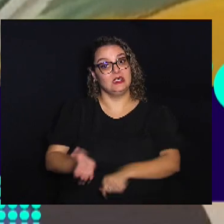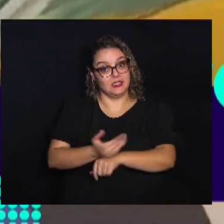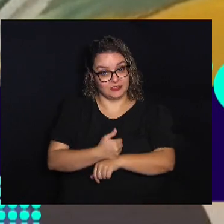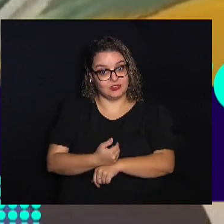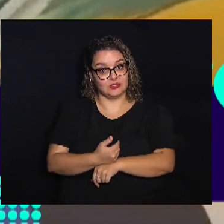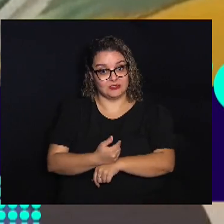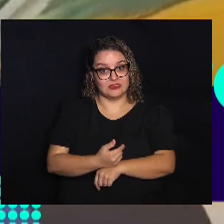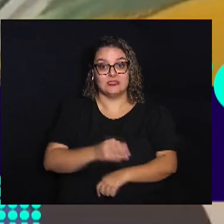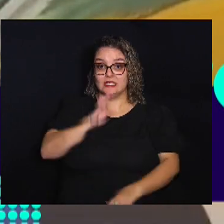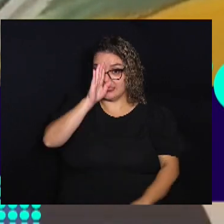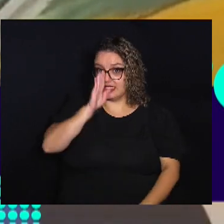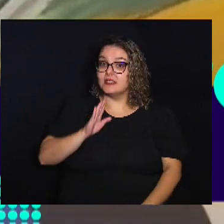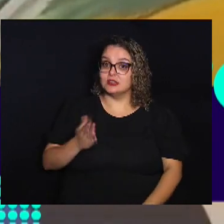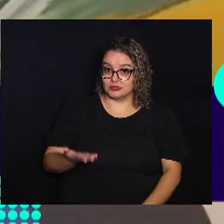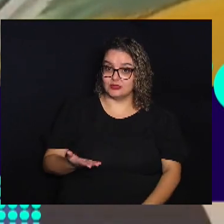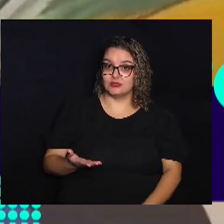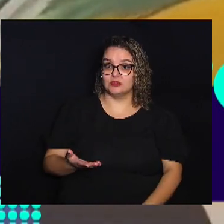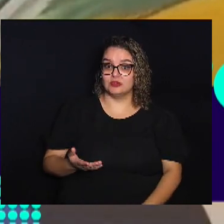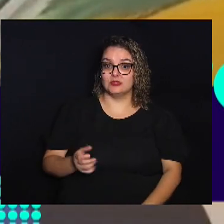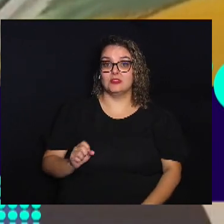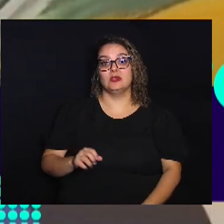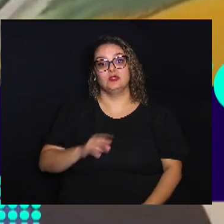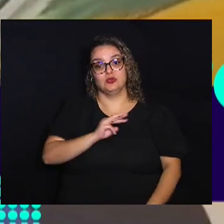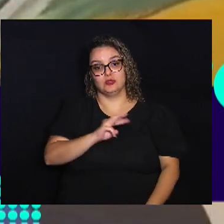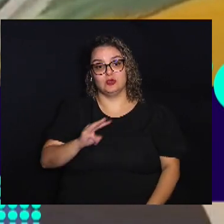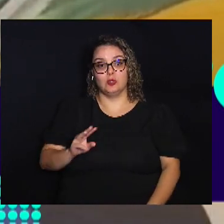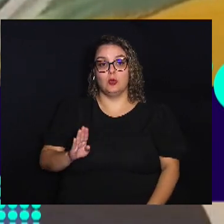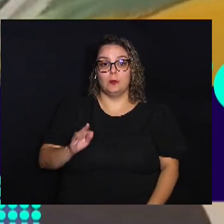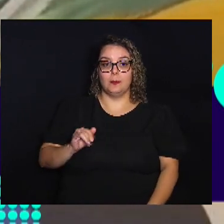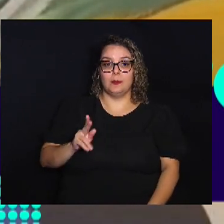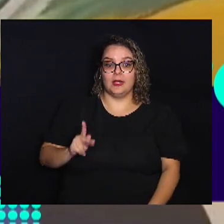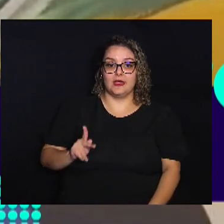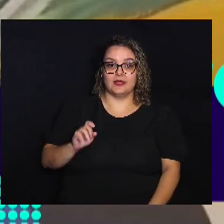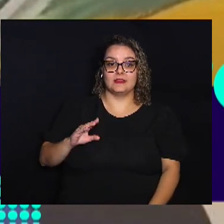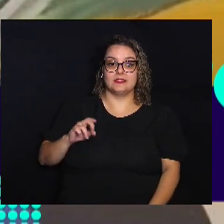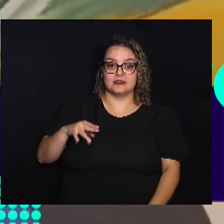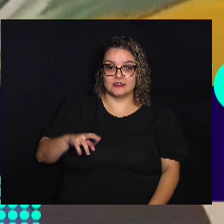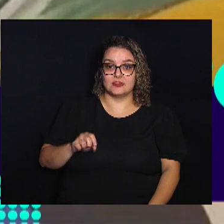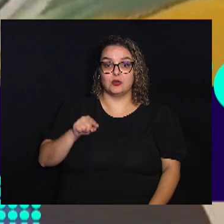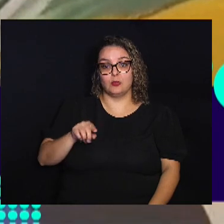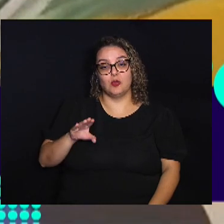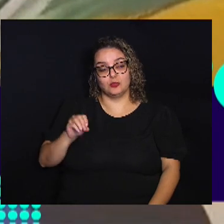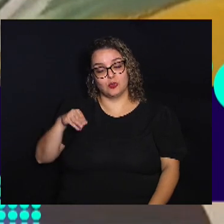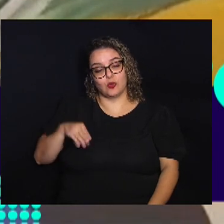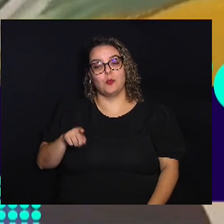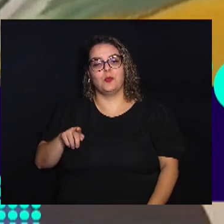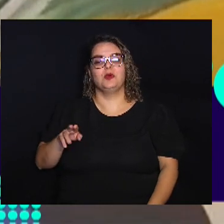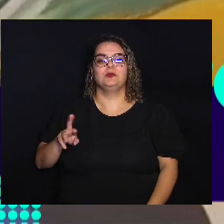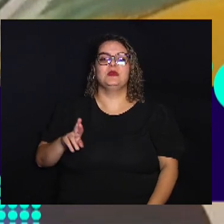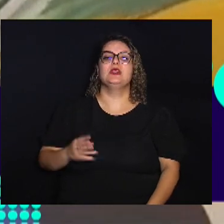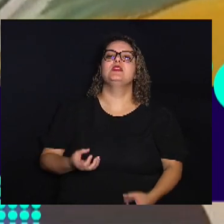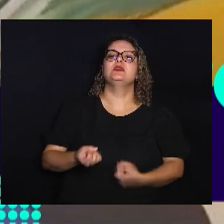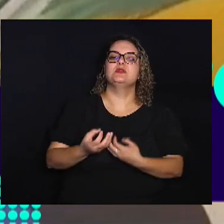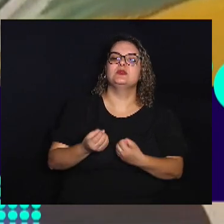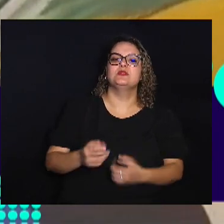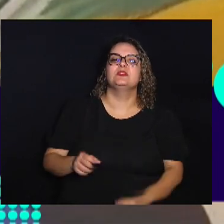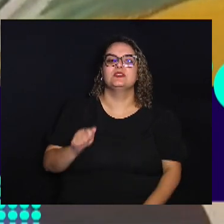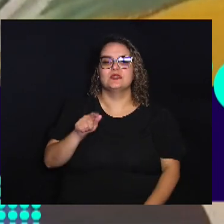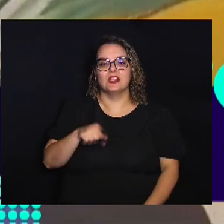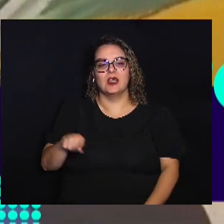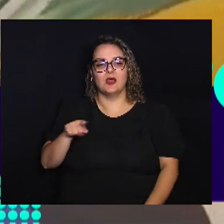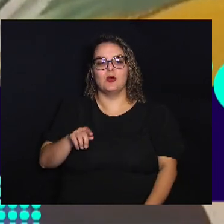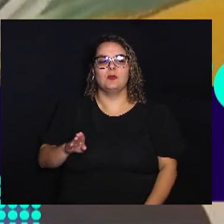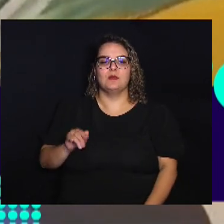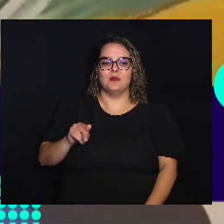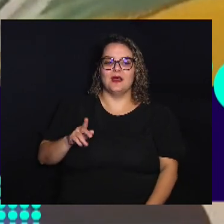E gratuitamente Reservando O nosso site Bikecine.com.br Pra mais informações Sigam as nossas redes Arroba Bikecine